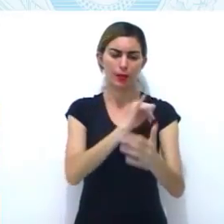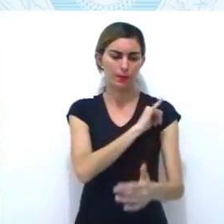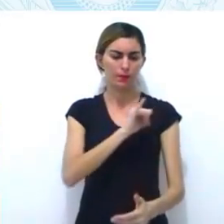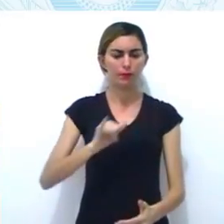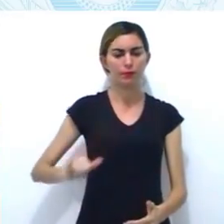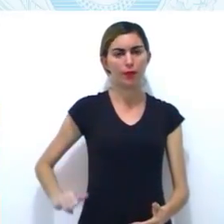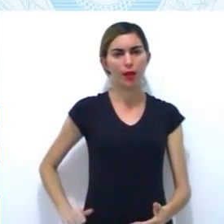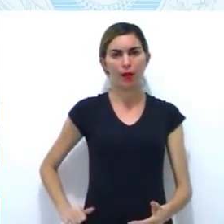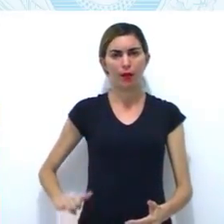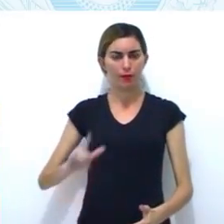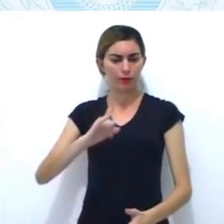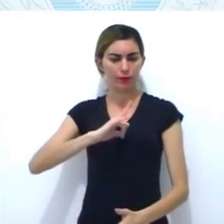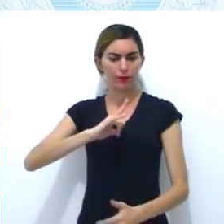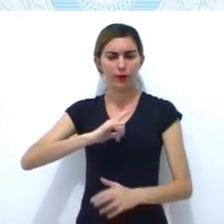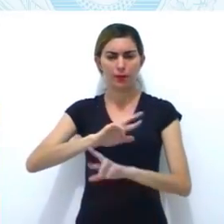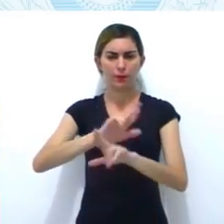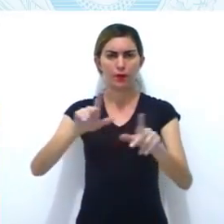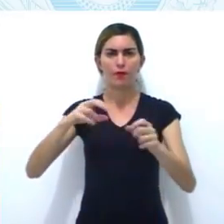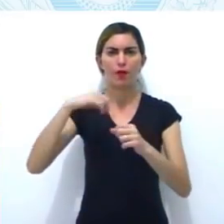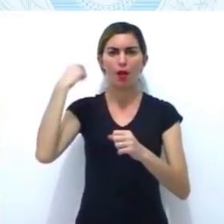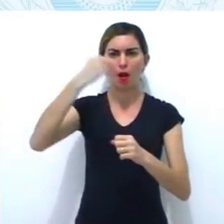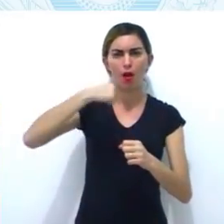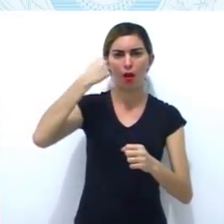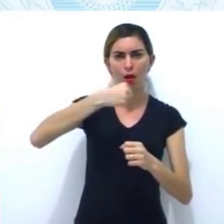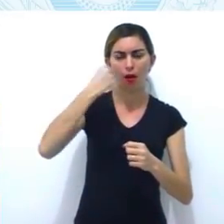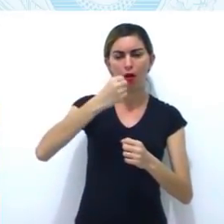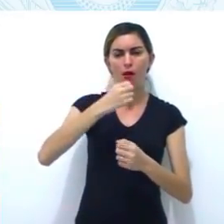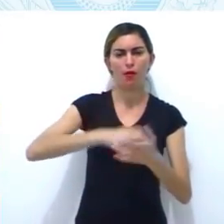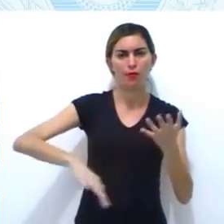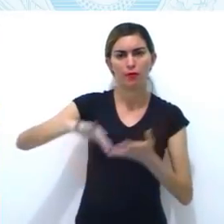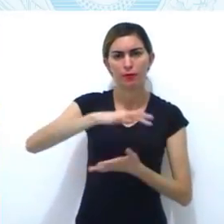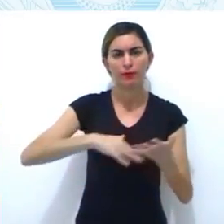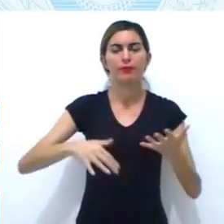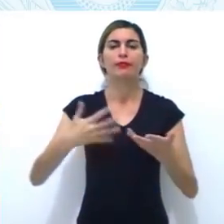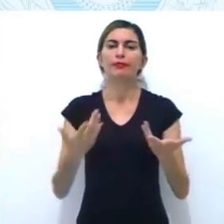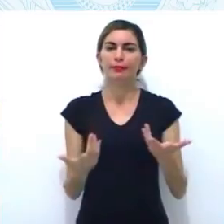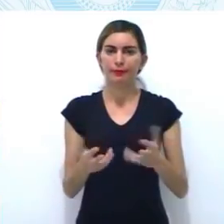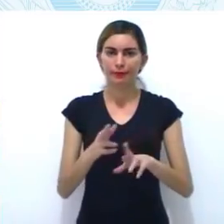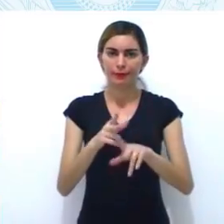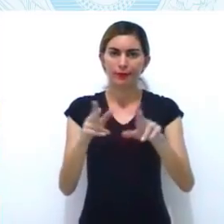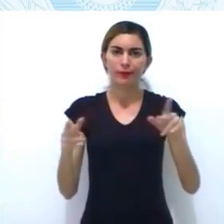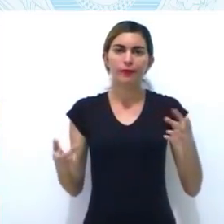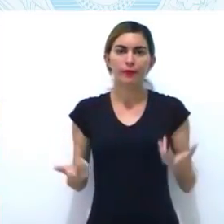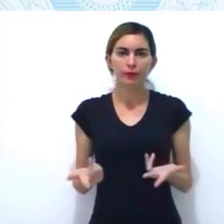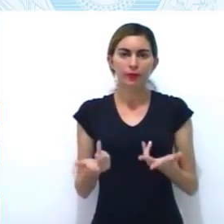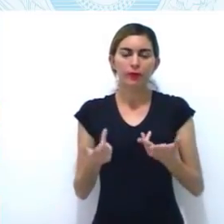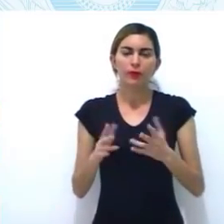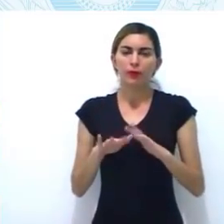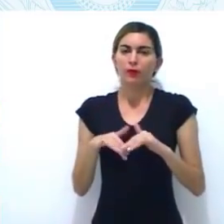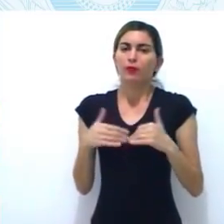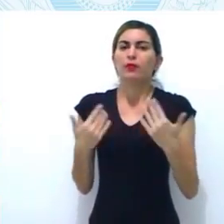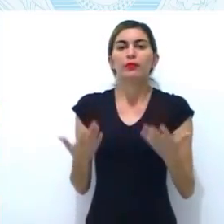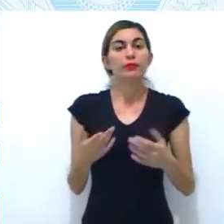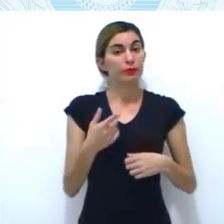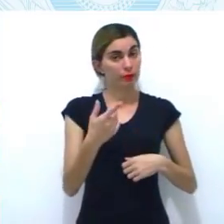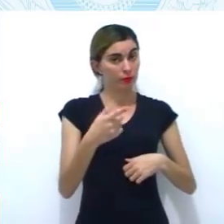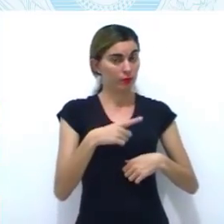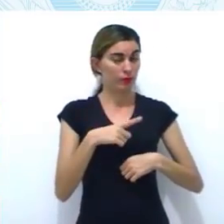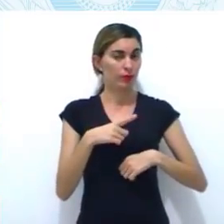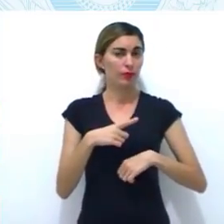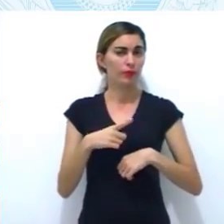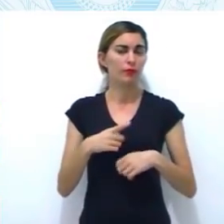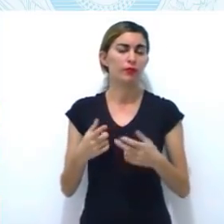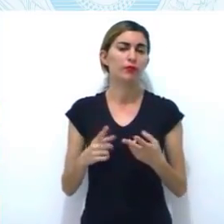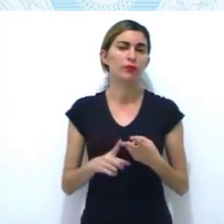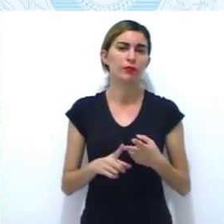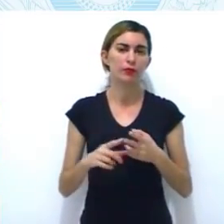tivemos várias revoltas, né? A nível, né? Então, vocês vão ter aí